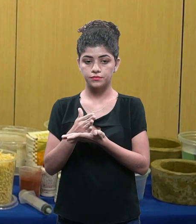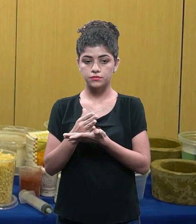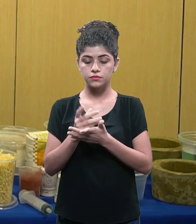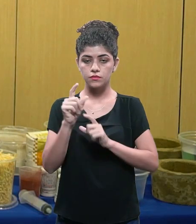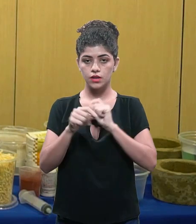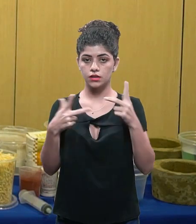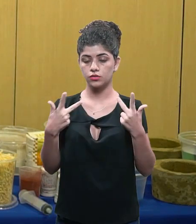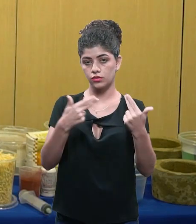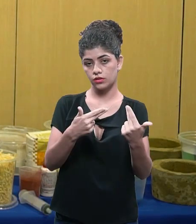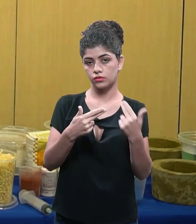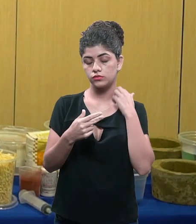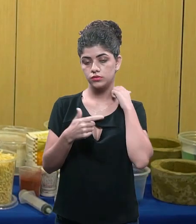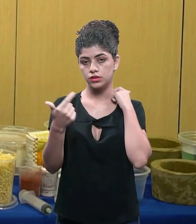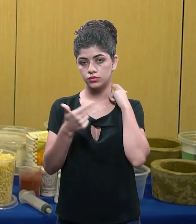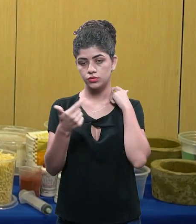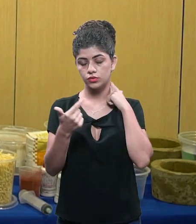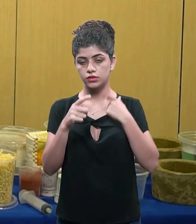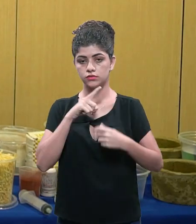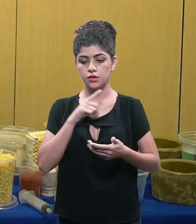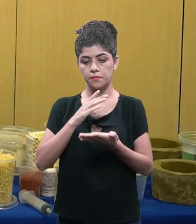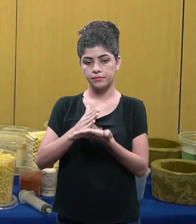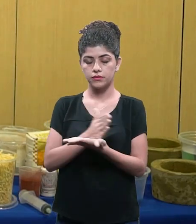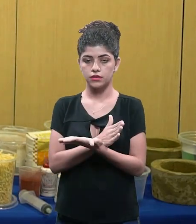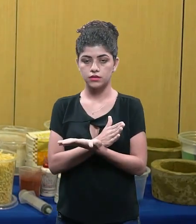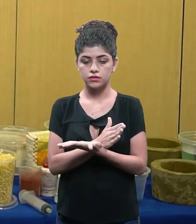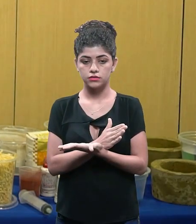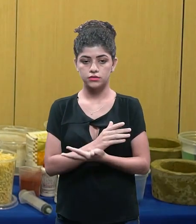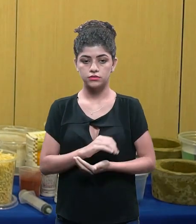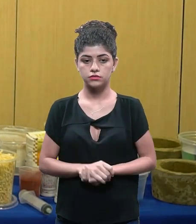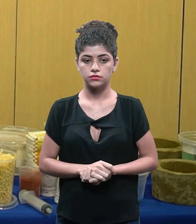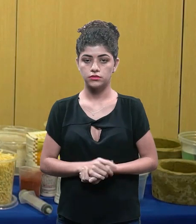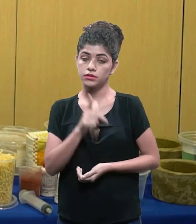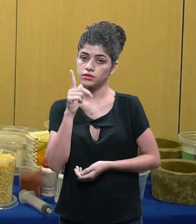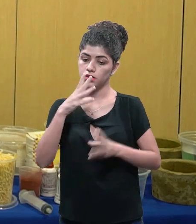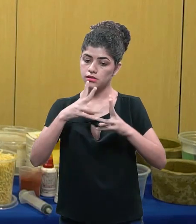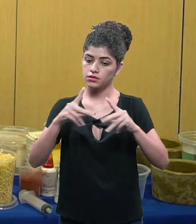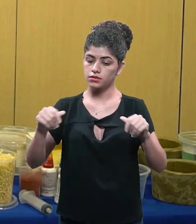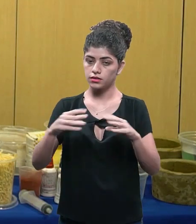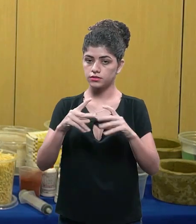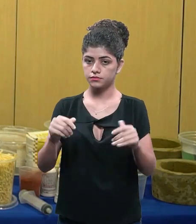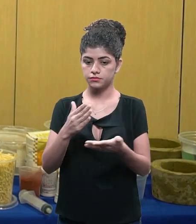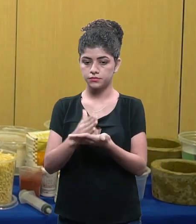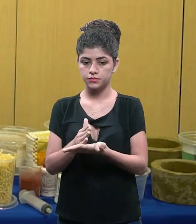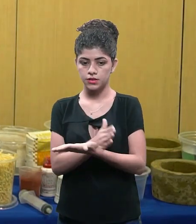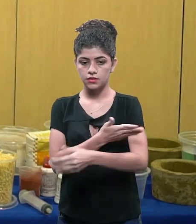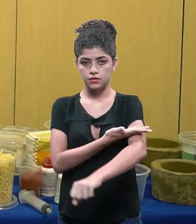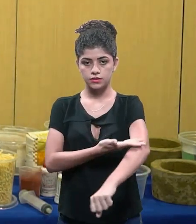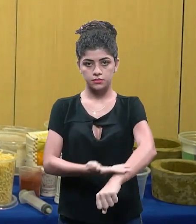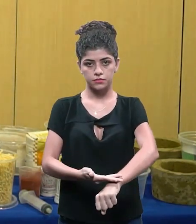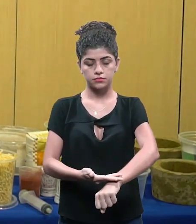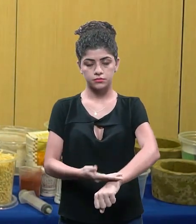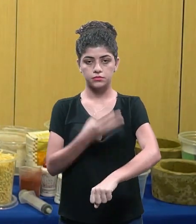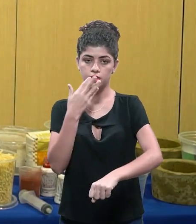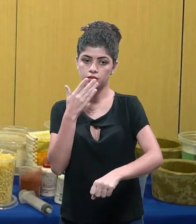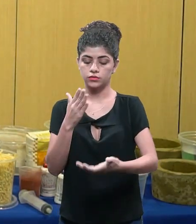metade dessa proporção então a mesma proporção do cimento se é dois eu vou usar metade de areia metade de